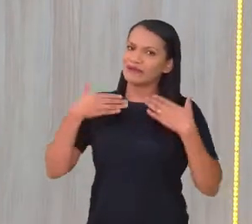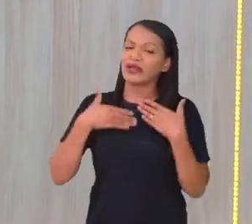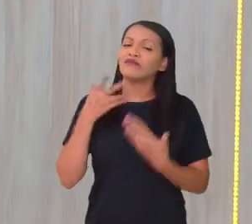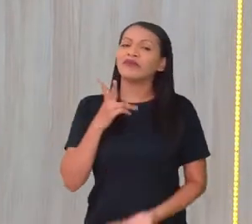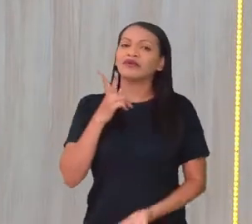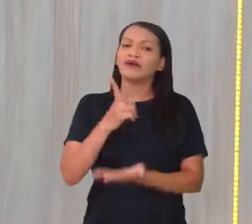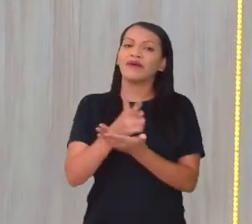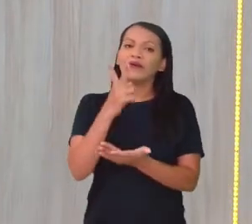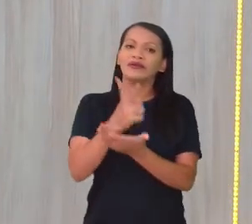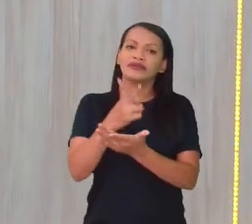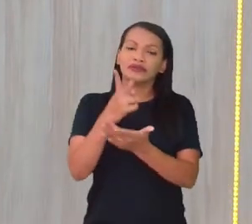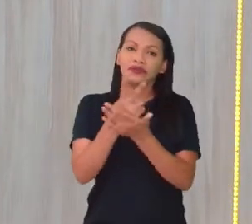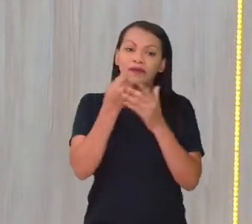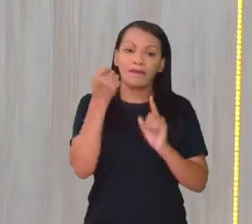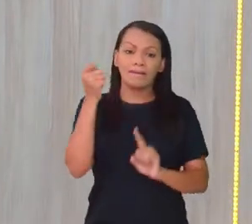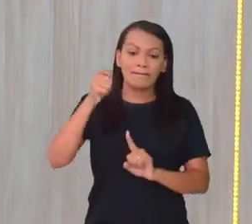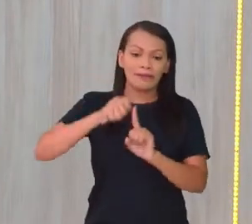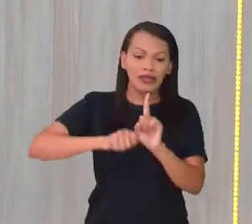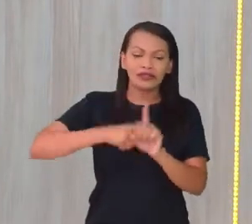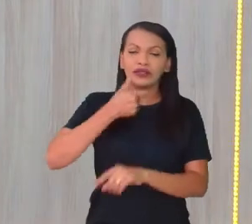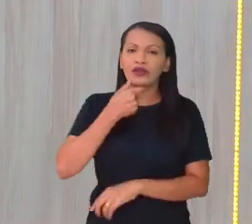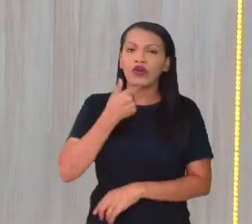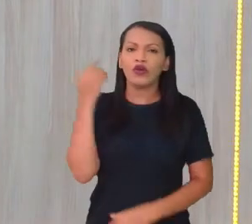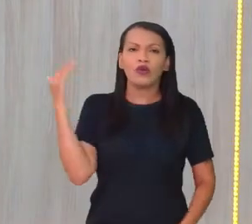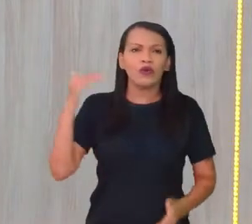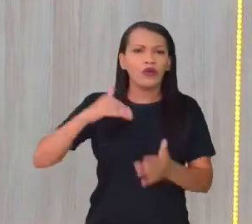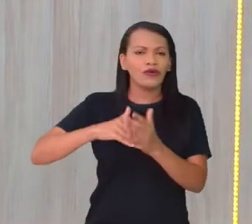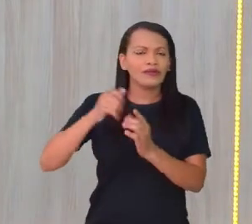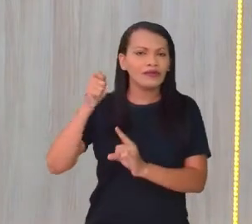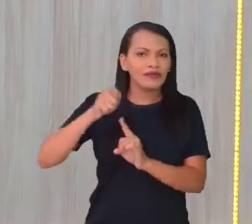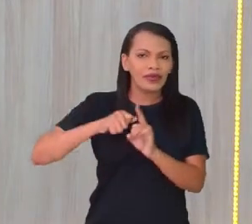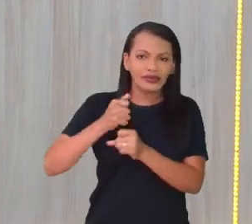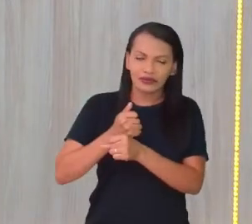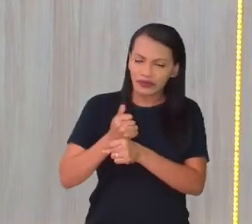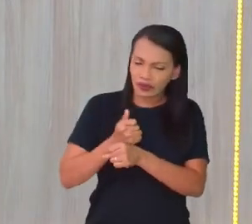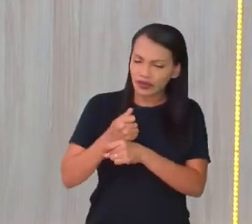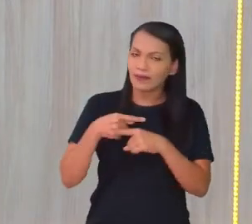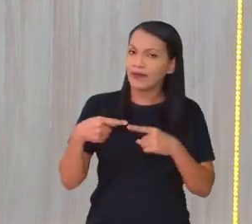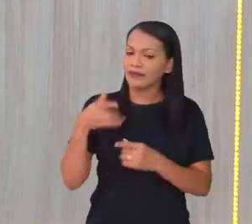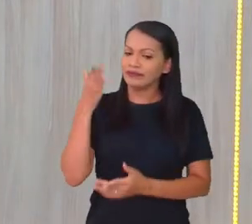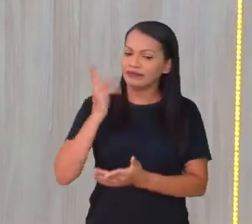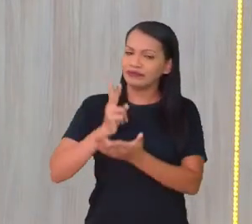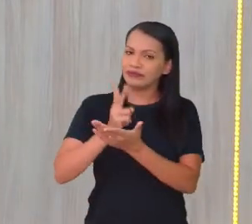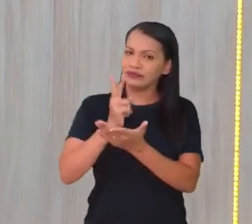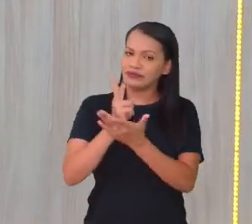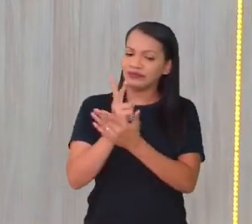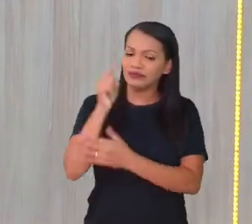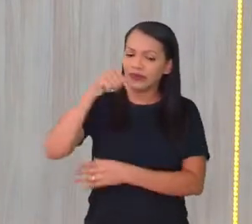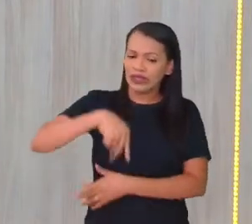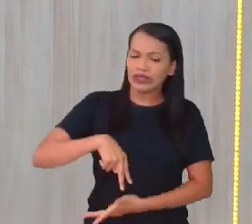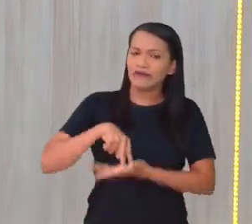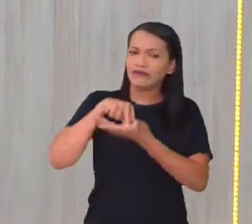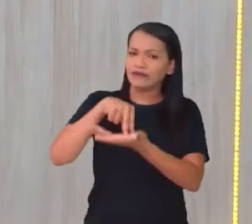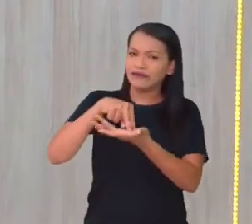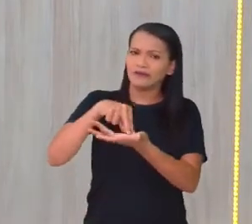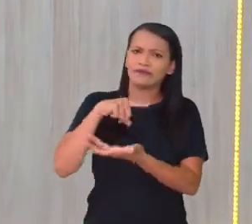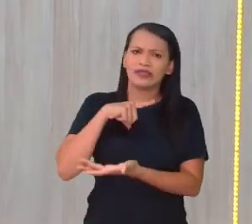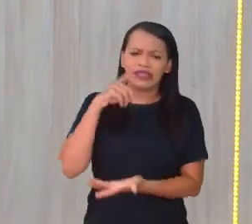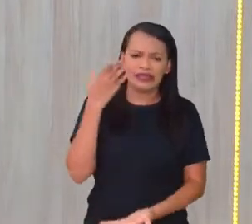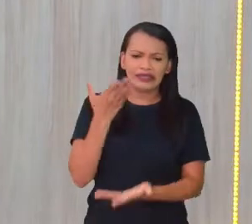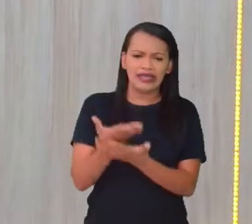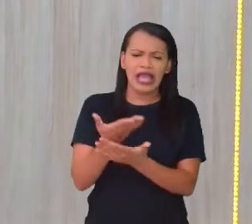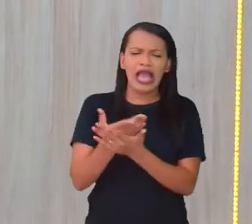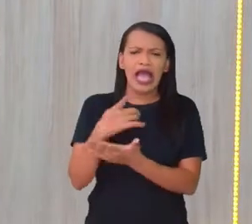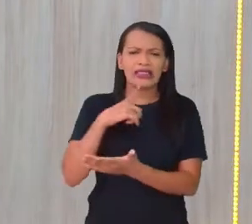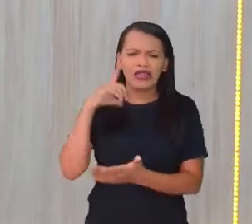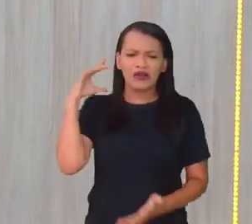continuar neste mês de dezembro, último mês do ano, mas a gente continua aqui, que é para ter as aulas até